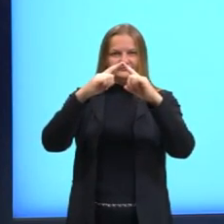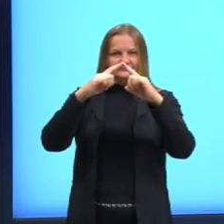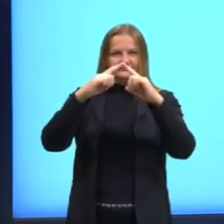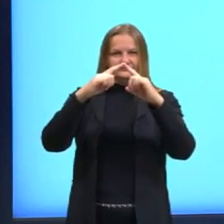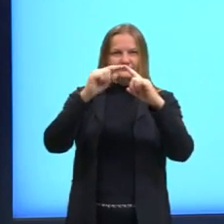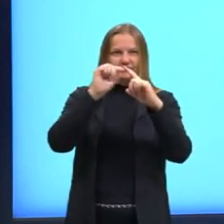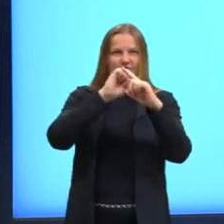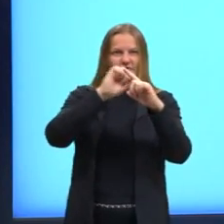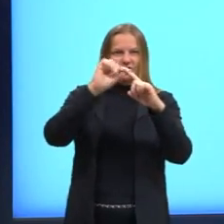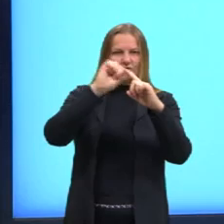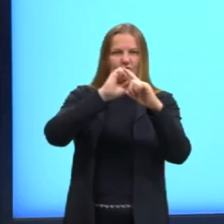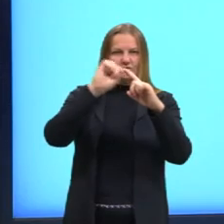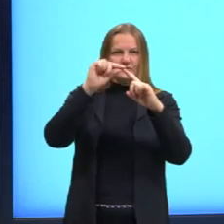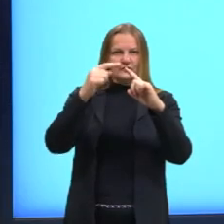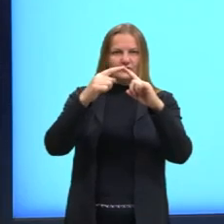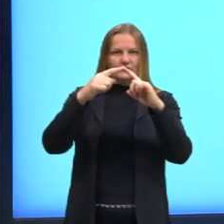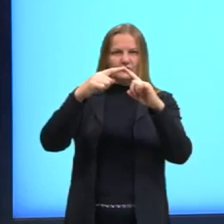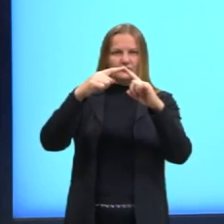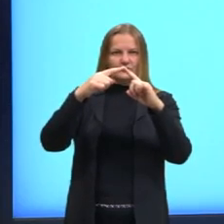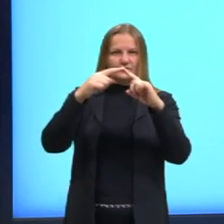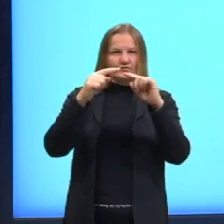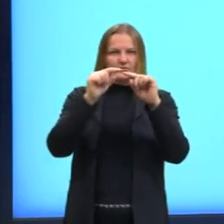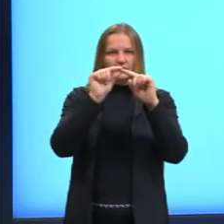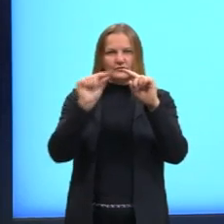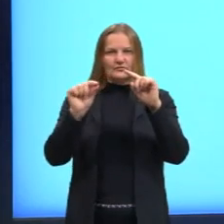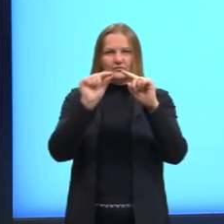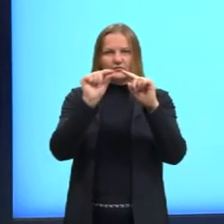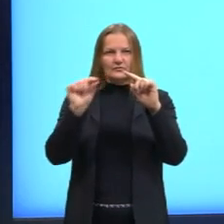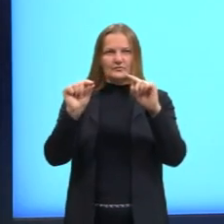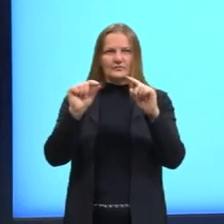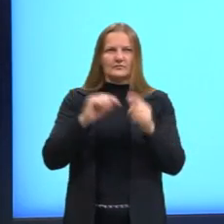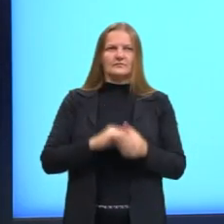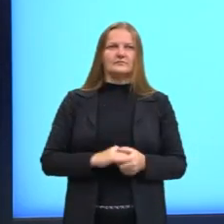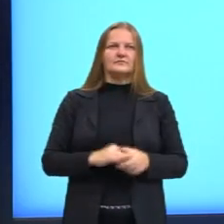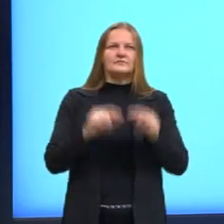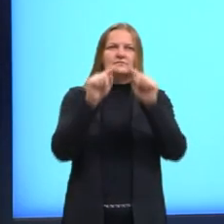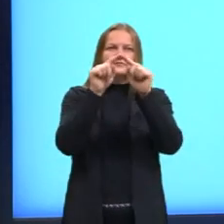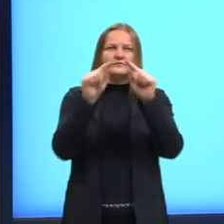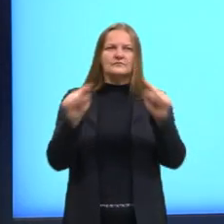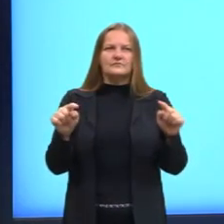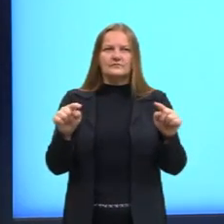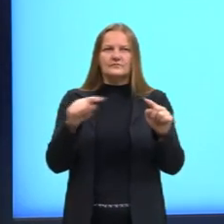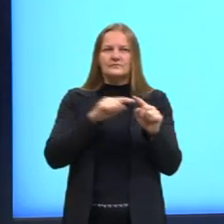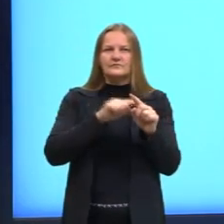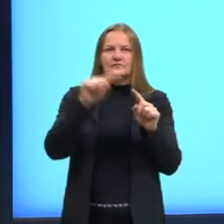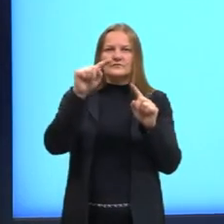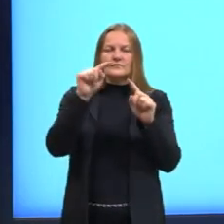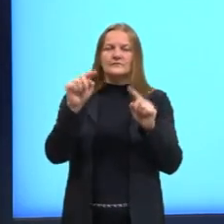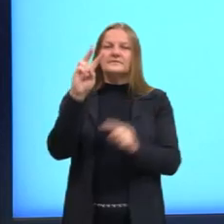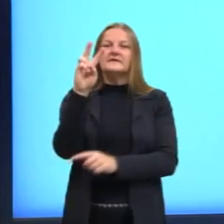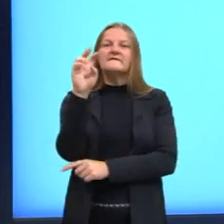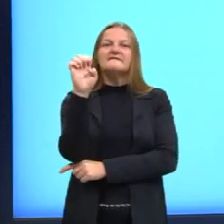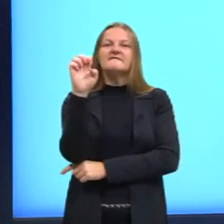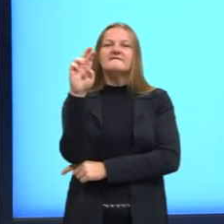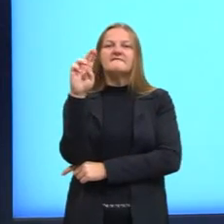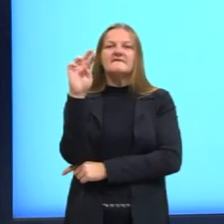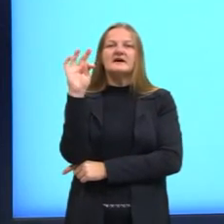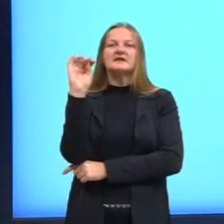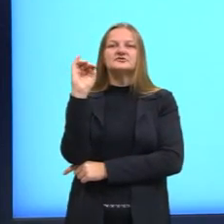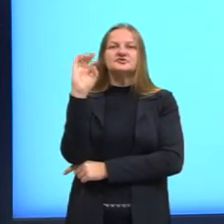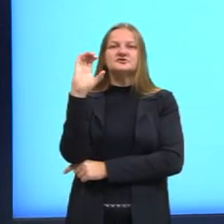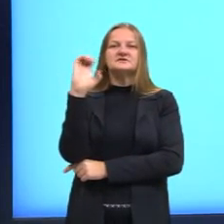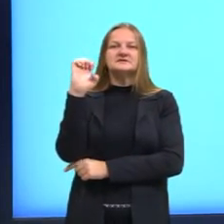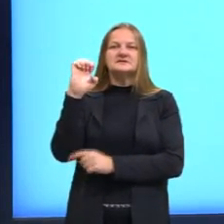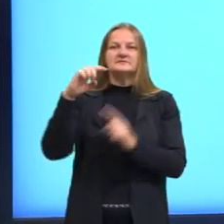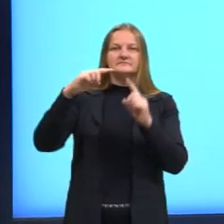um na parte superior dois e na parte, lado direito aqui, três vértices, que é o encontro